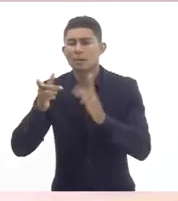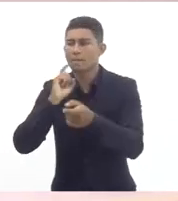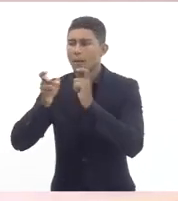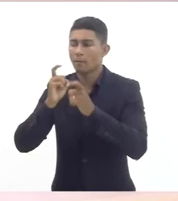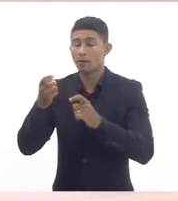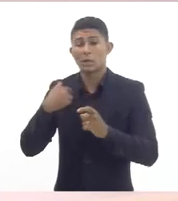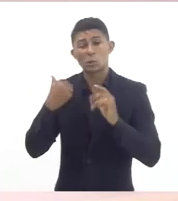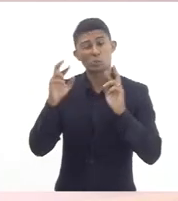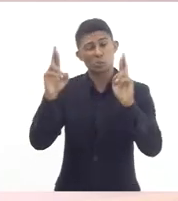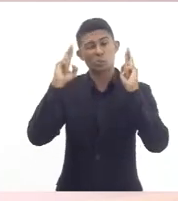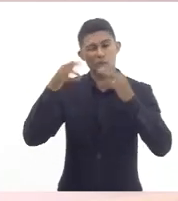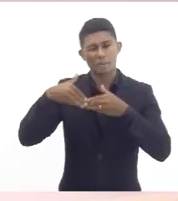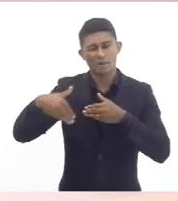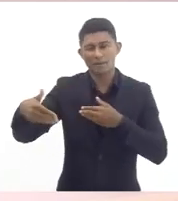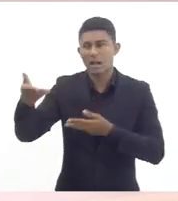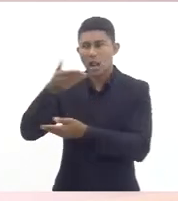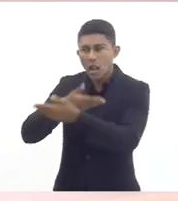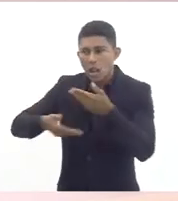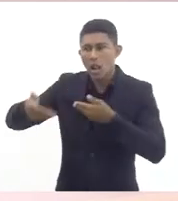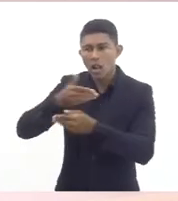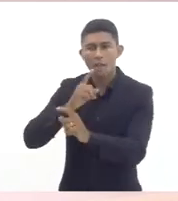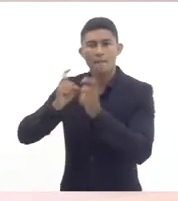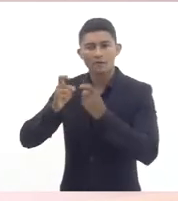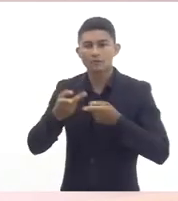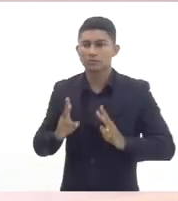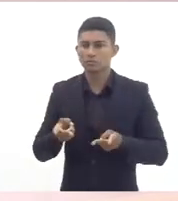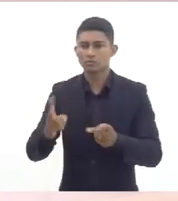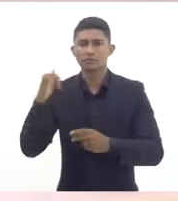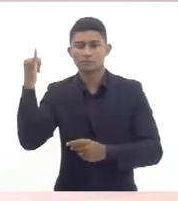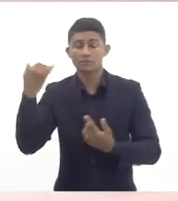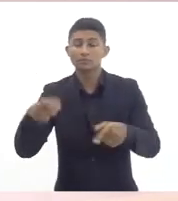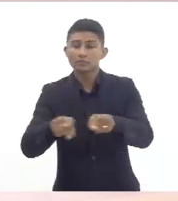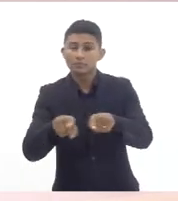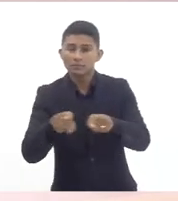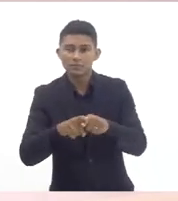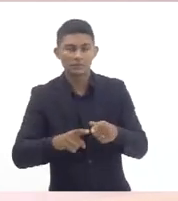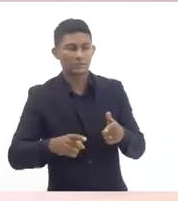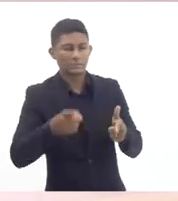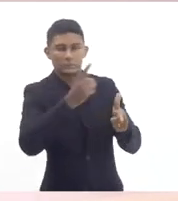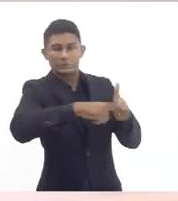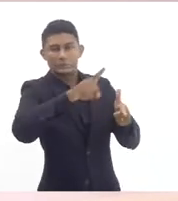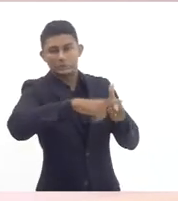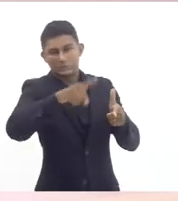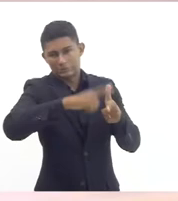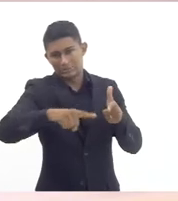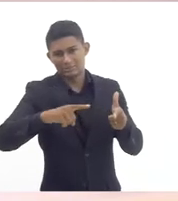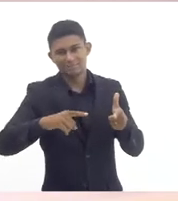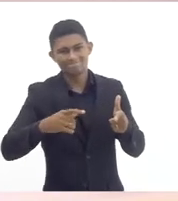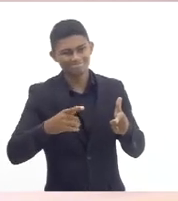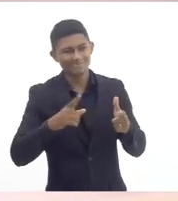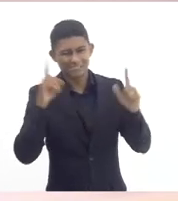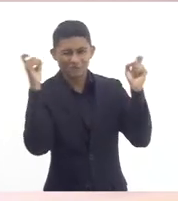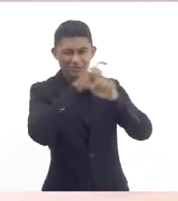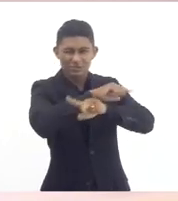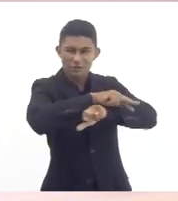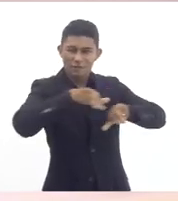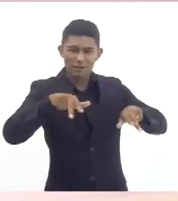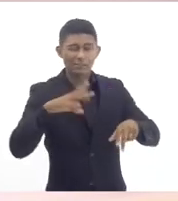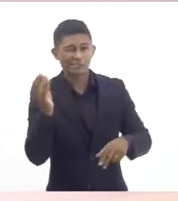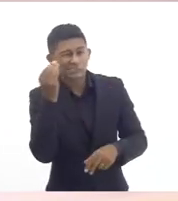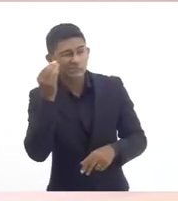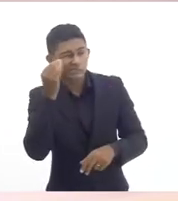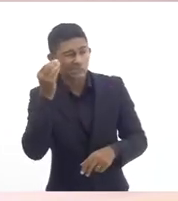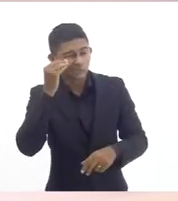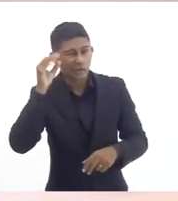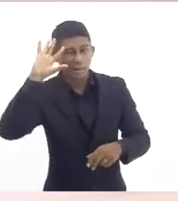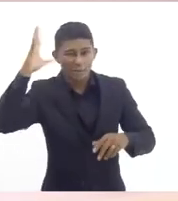continue e que essa nossa situação de tentar superar essas dificuldades através dos